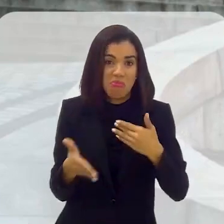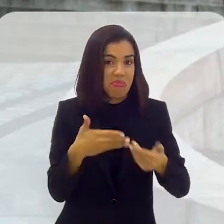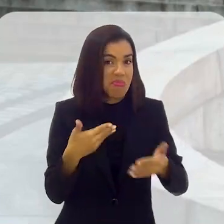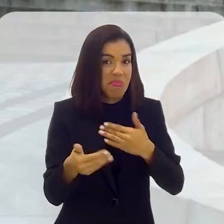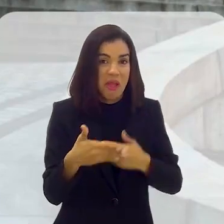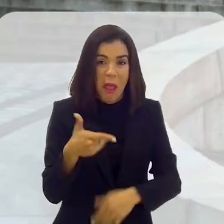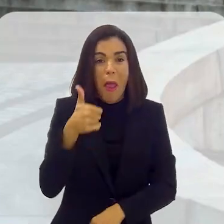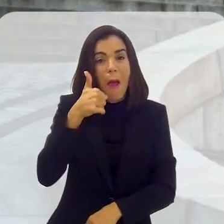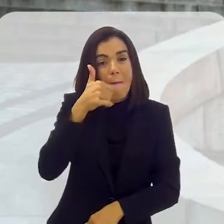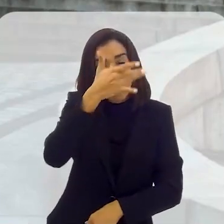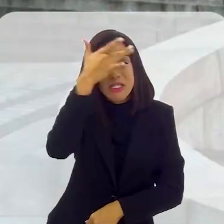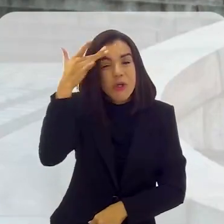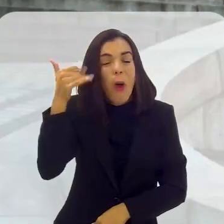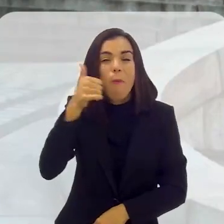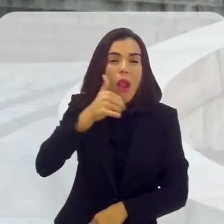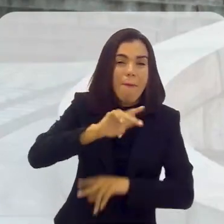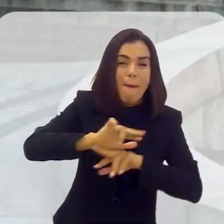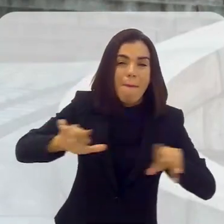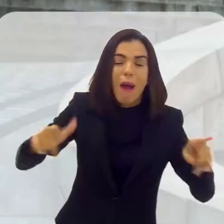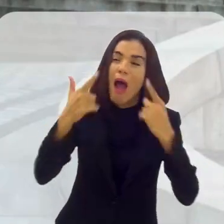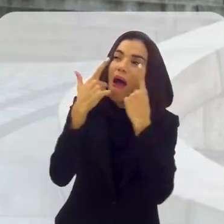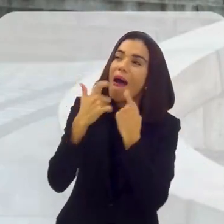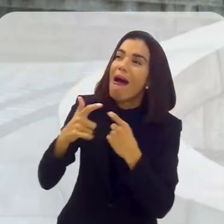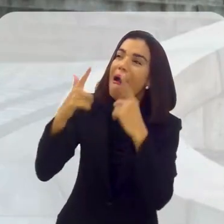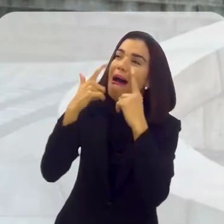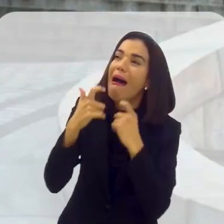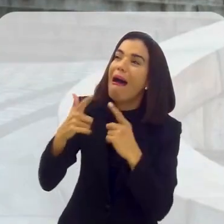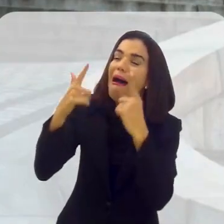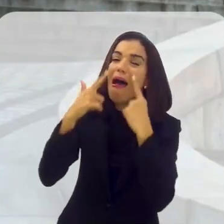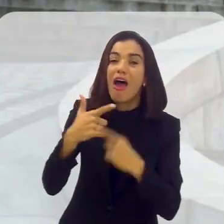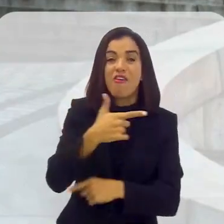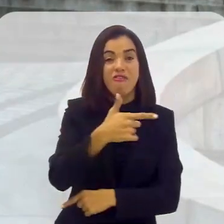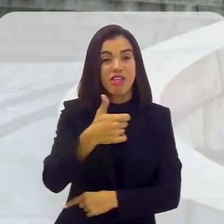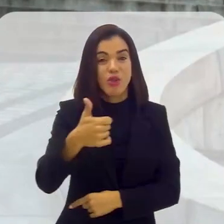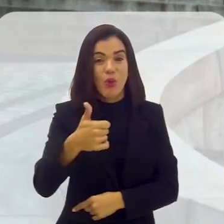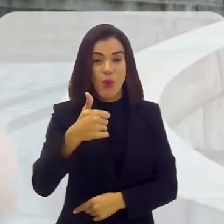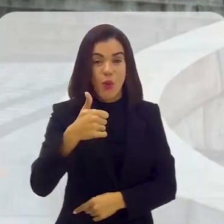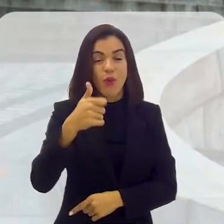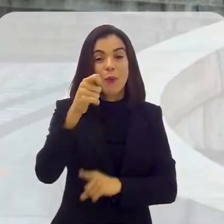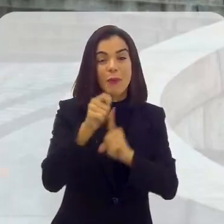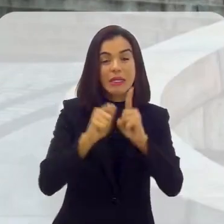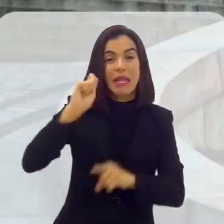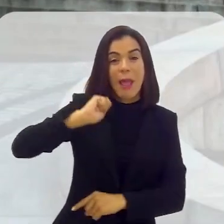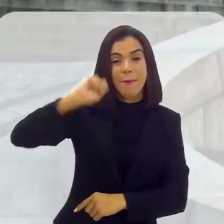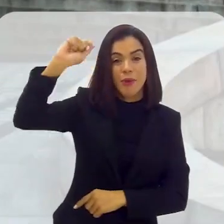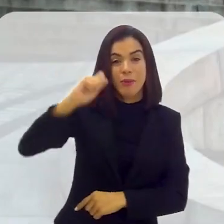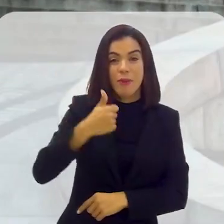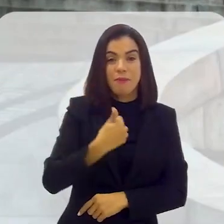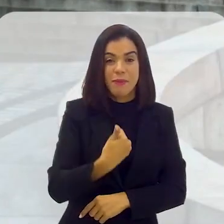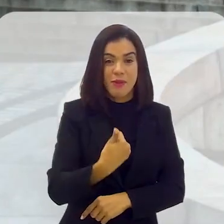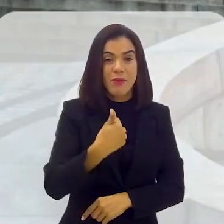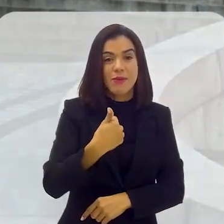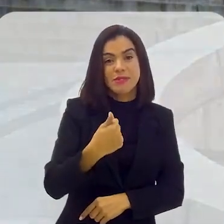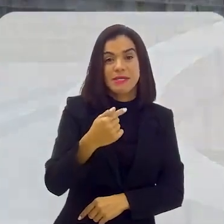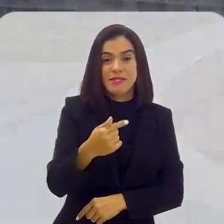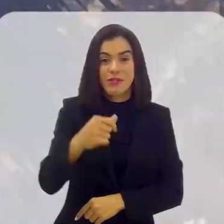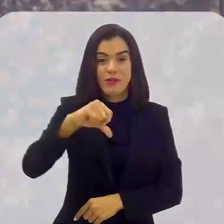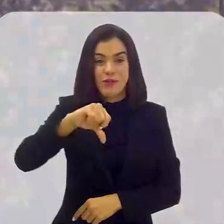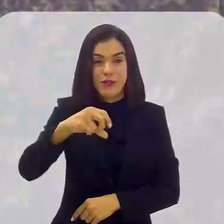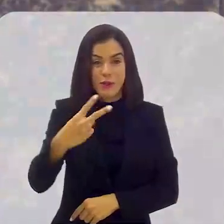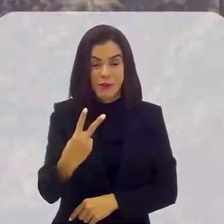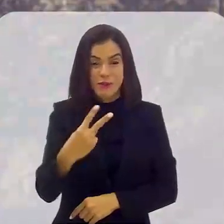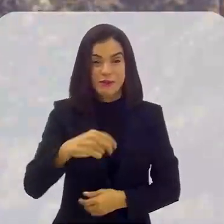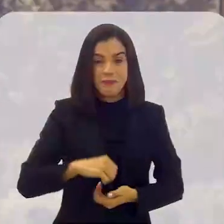seja como for, muito mais gente chorou do que se imagina naquele sábado, 21 de abril de 1792.